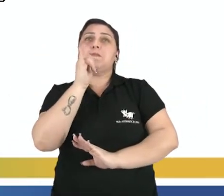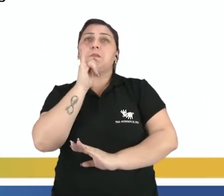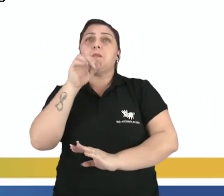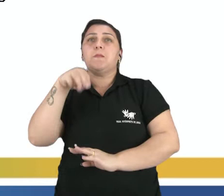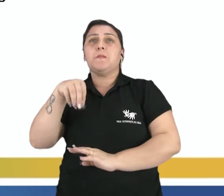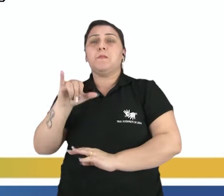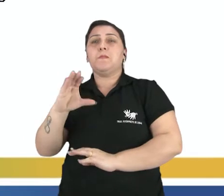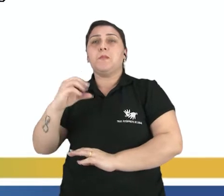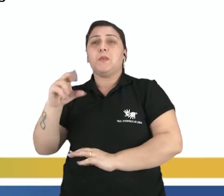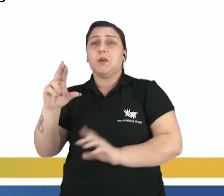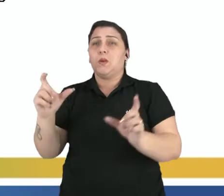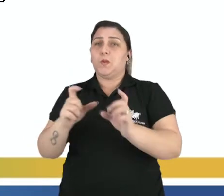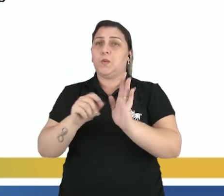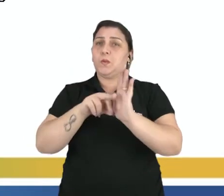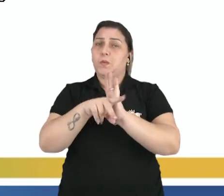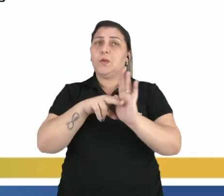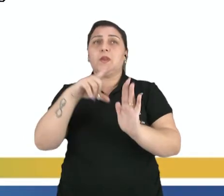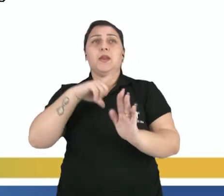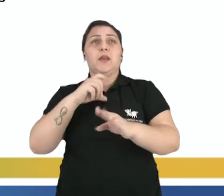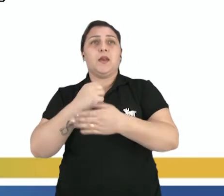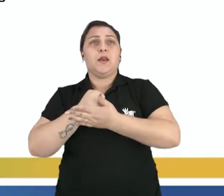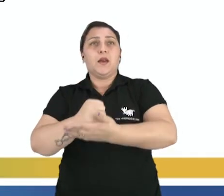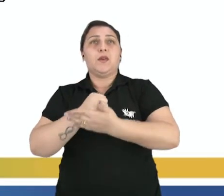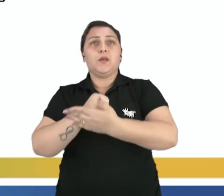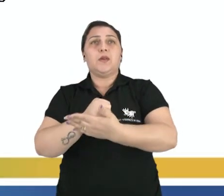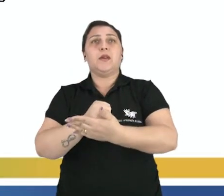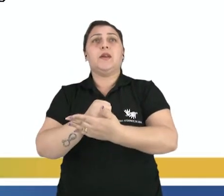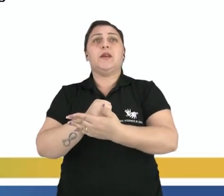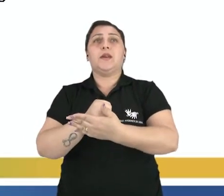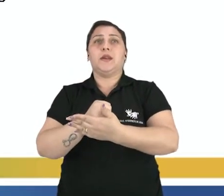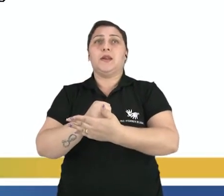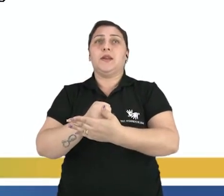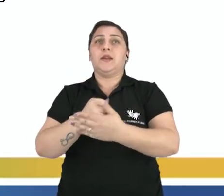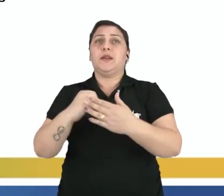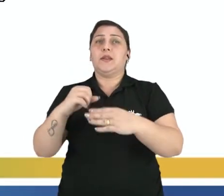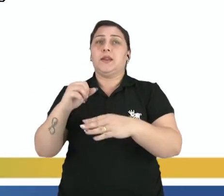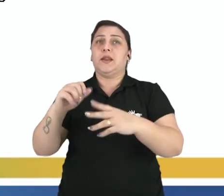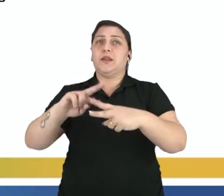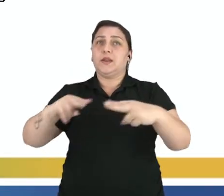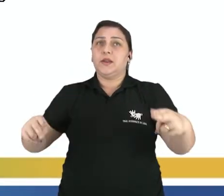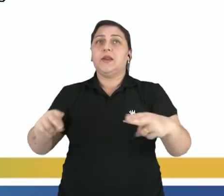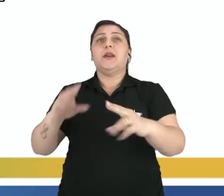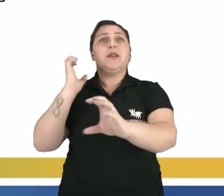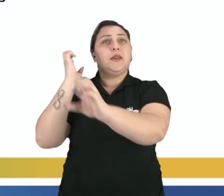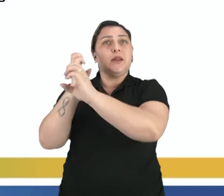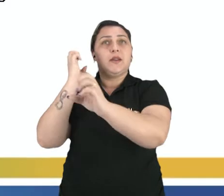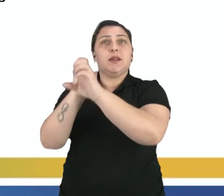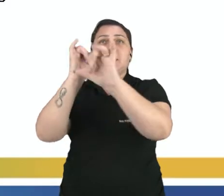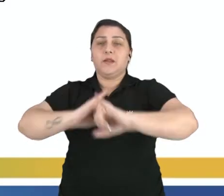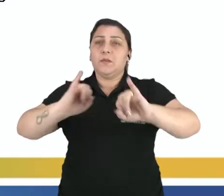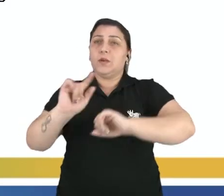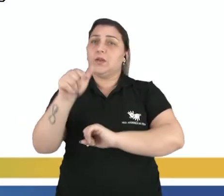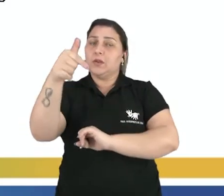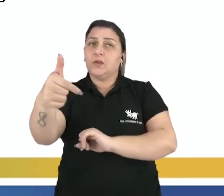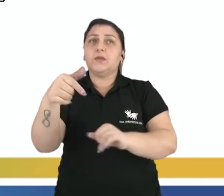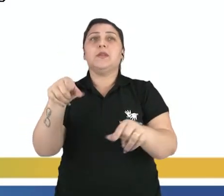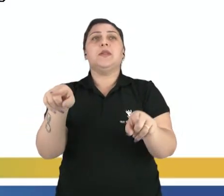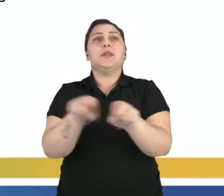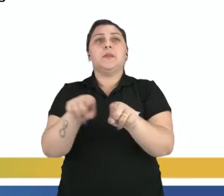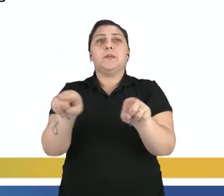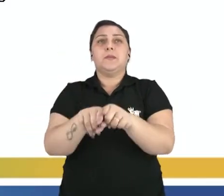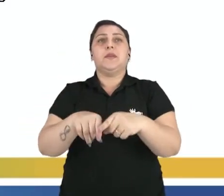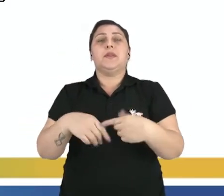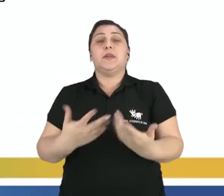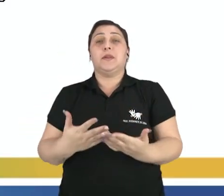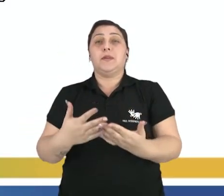microbiologia, que tem o apoio da biologia molecular, da genética, da engenharia, da informática, entre outras áreas. Tudo